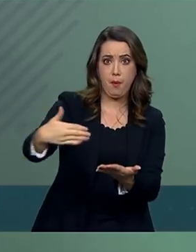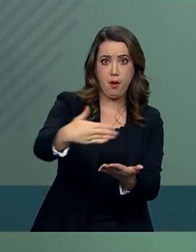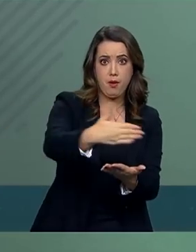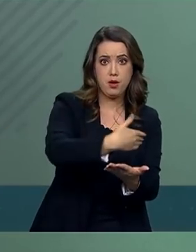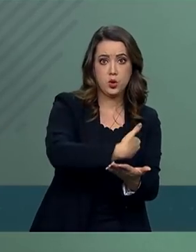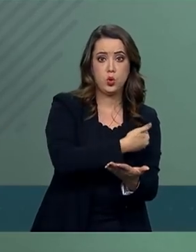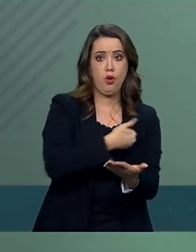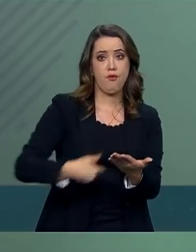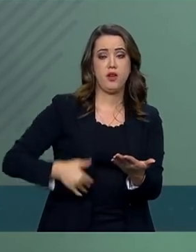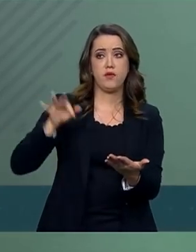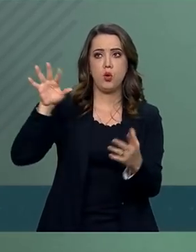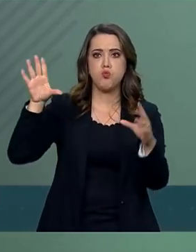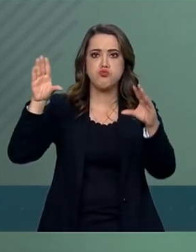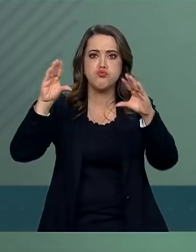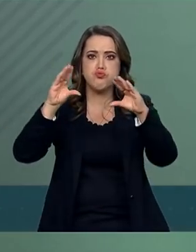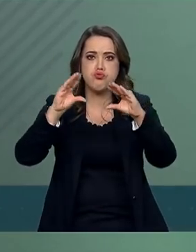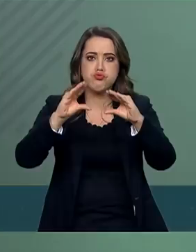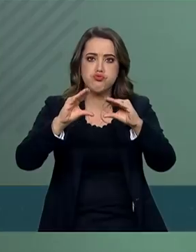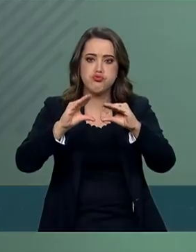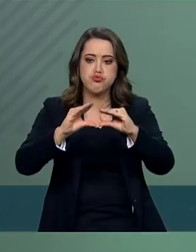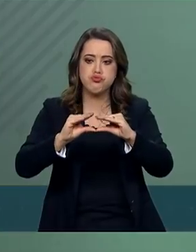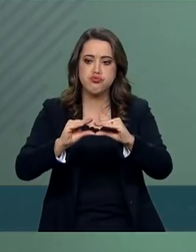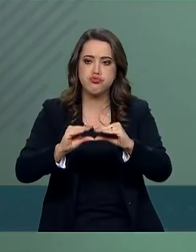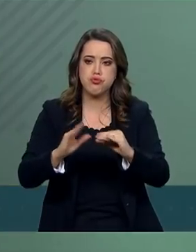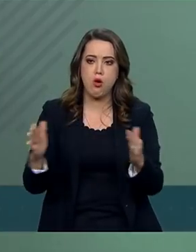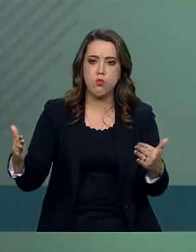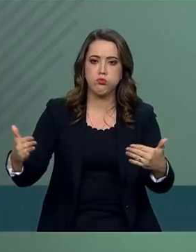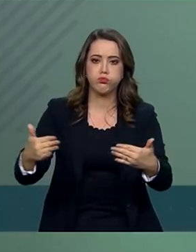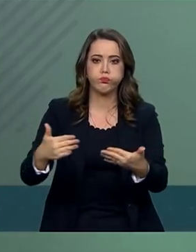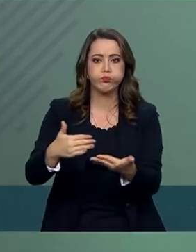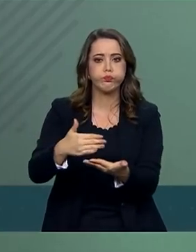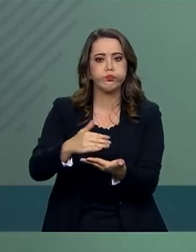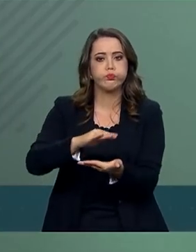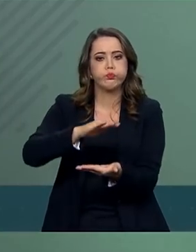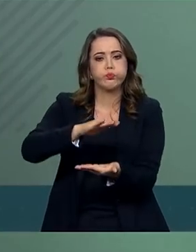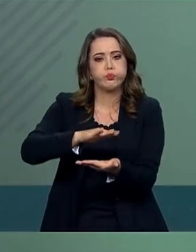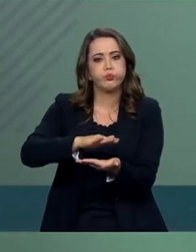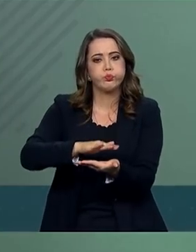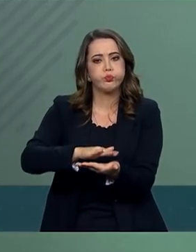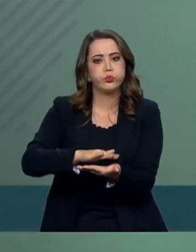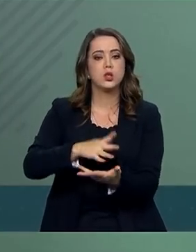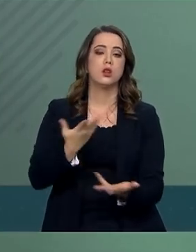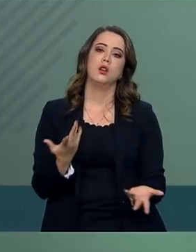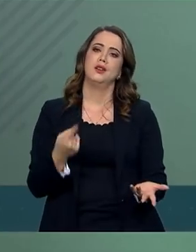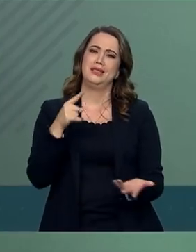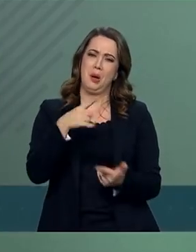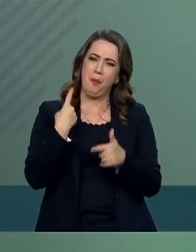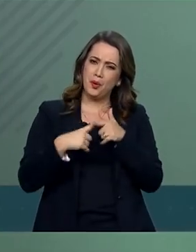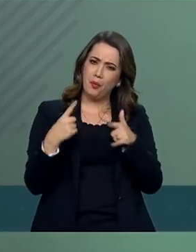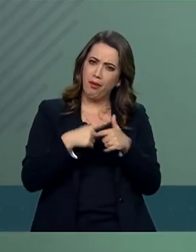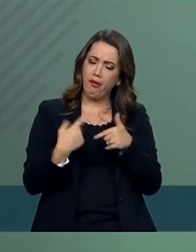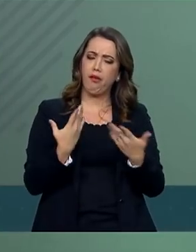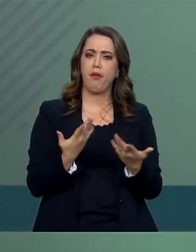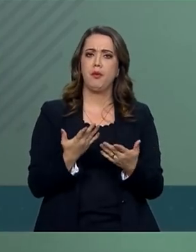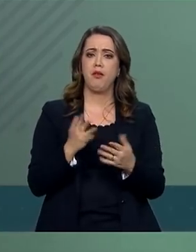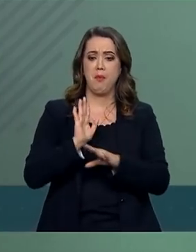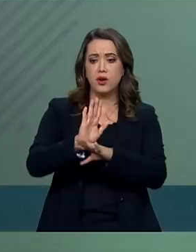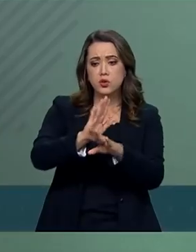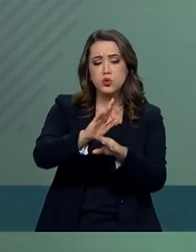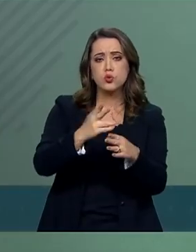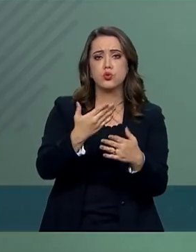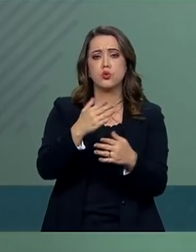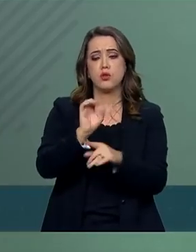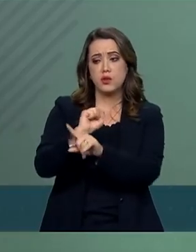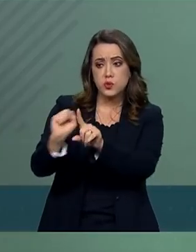se constituindo num entrave para o governo, no prosseguimento dos benefícios como governo à